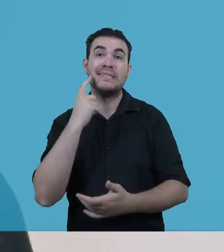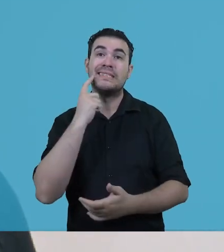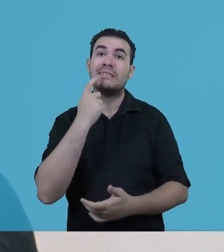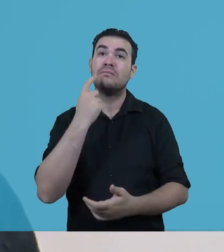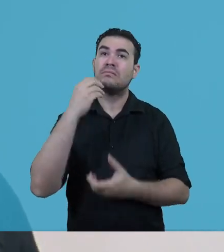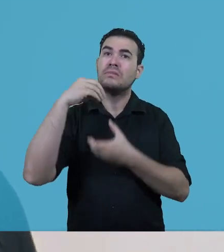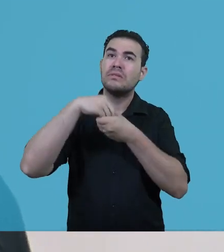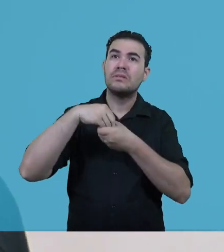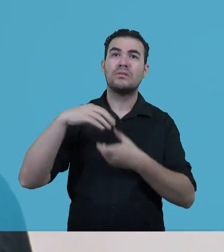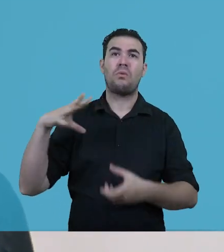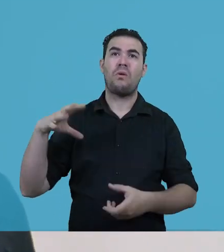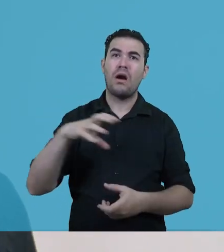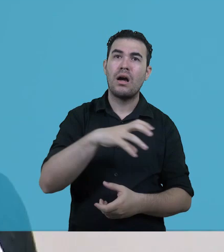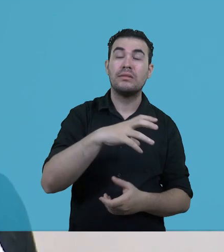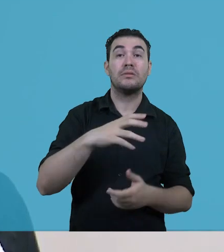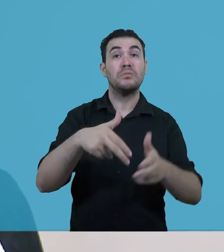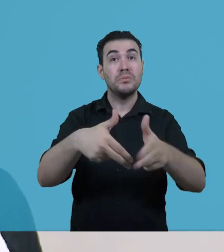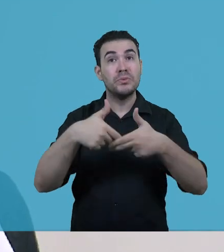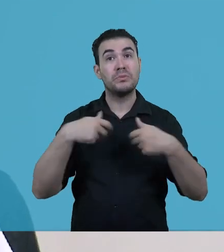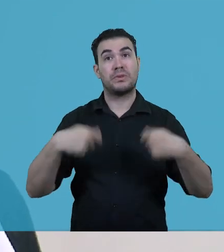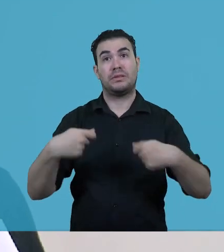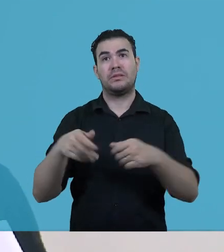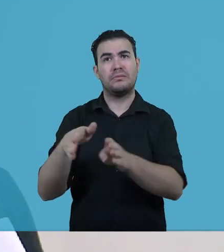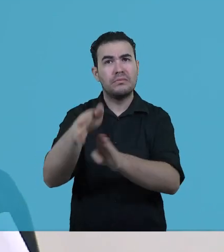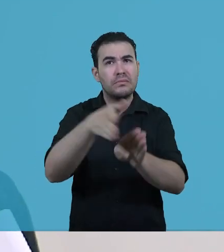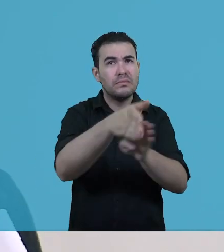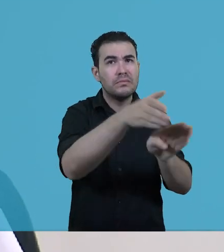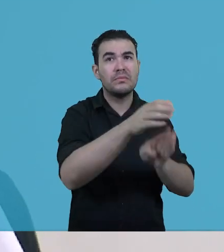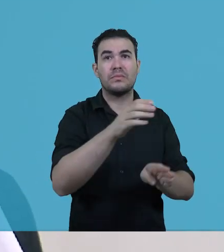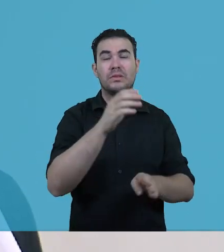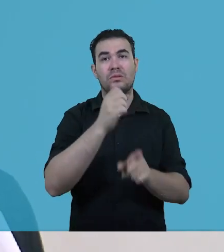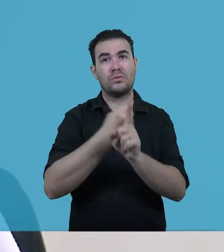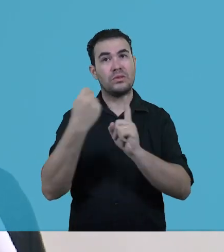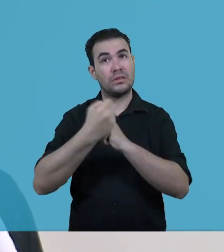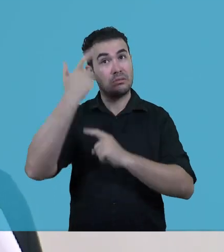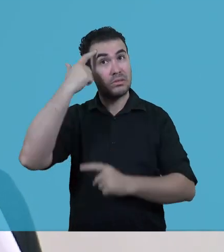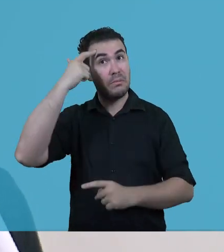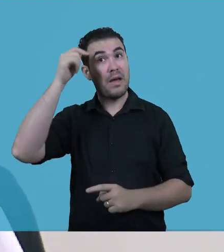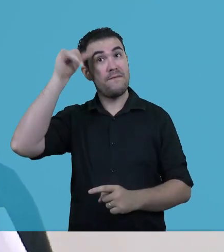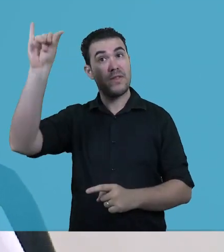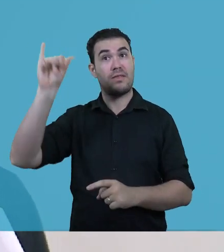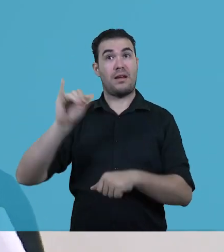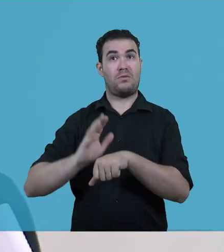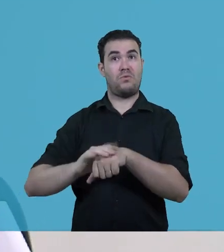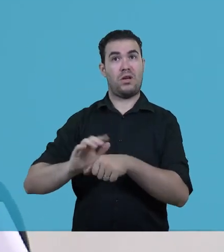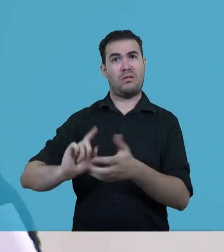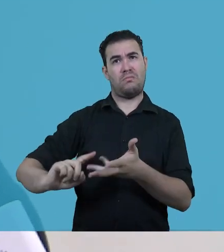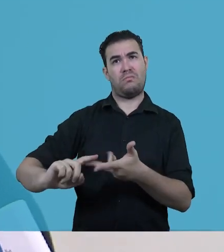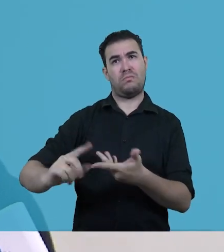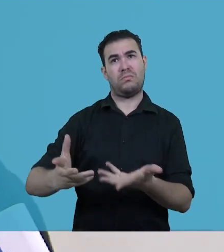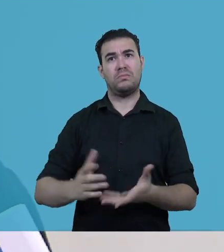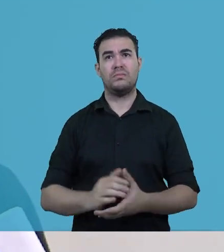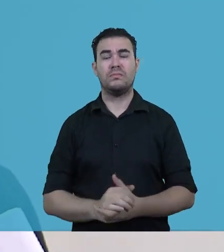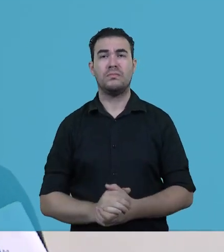mais complicado, não é um autodiagnóstico que se faz E que necessita de uma conscientização maior da população em relação à prevenção dessas doenças